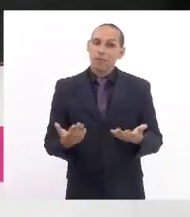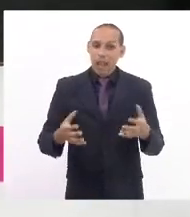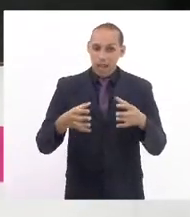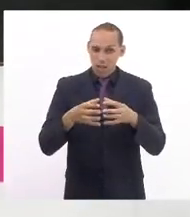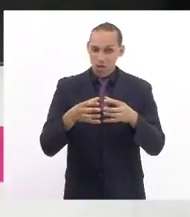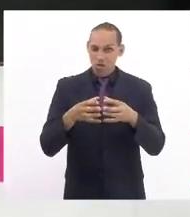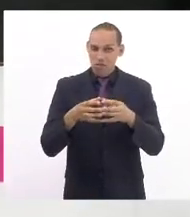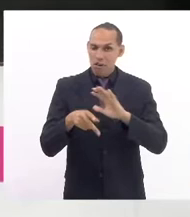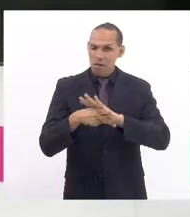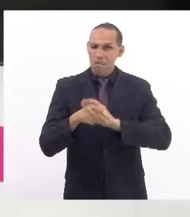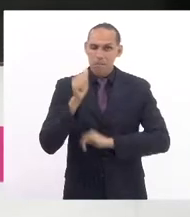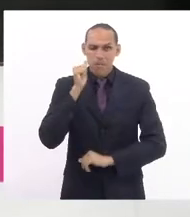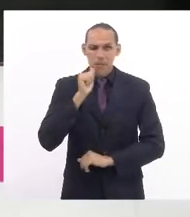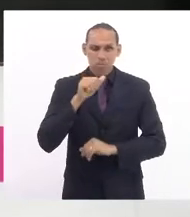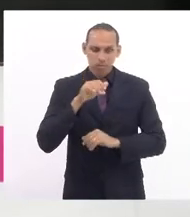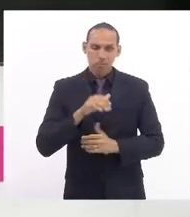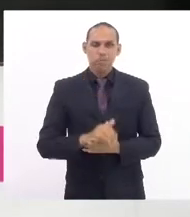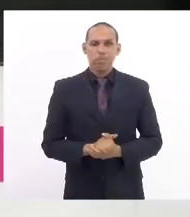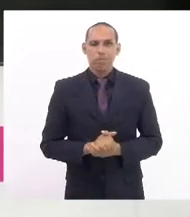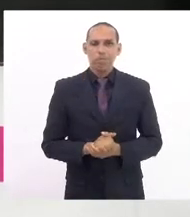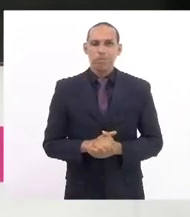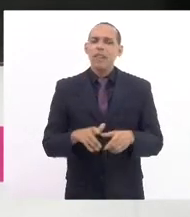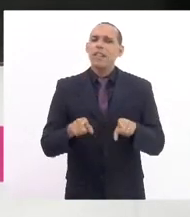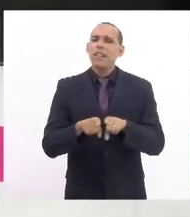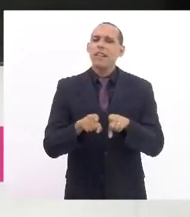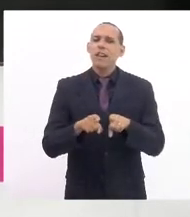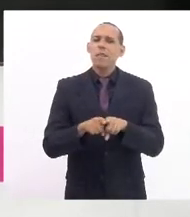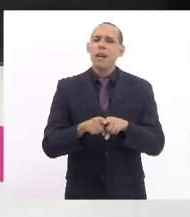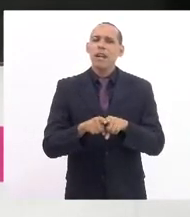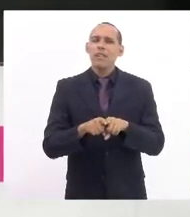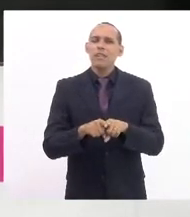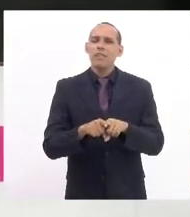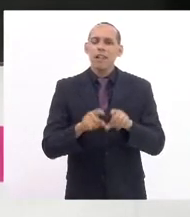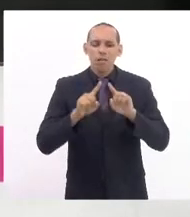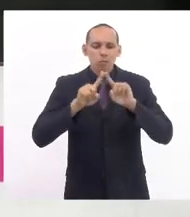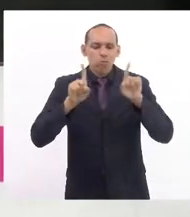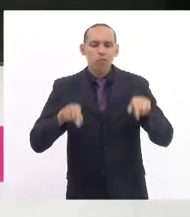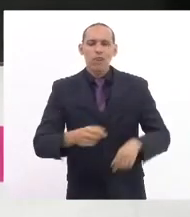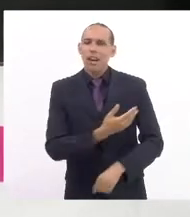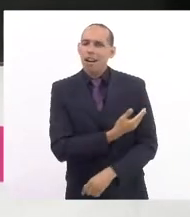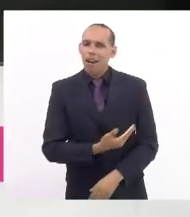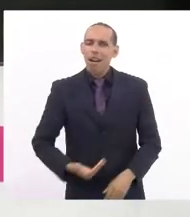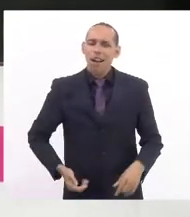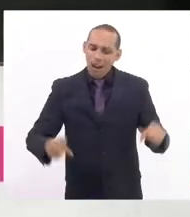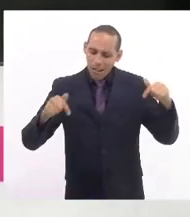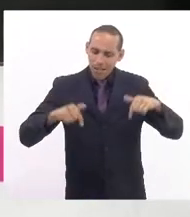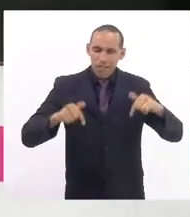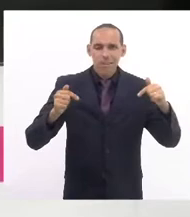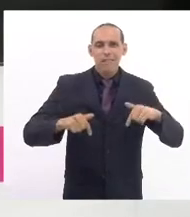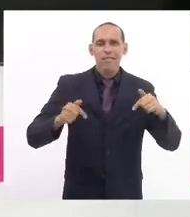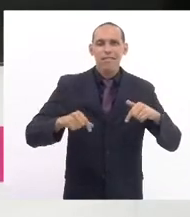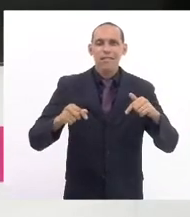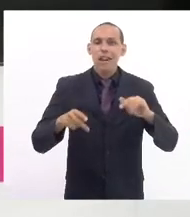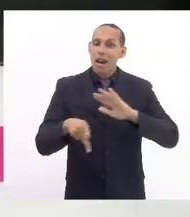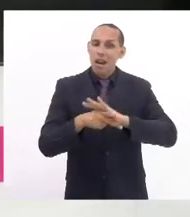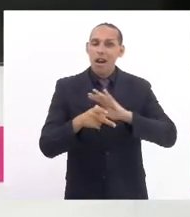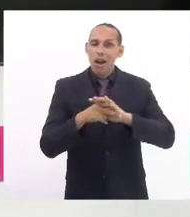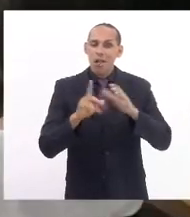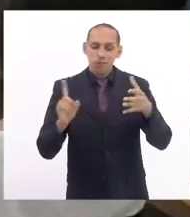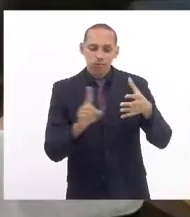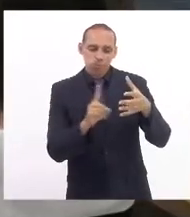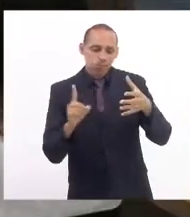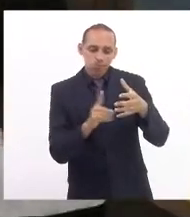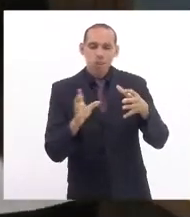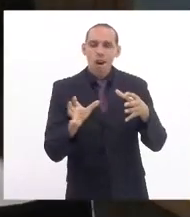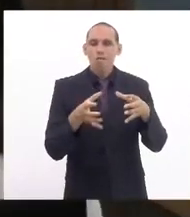das Mulheres, a todas as servidoras desta Casa que compõem essa comissão, que tem trabalhado ao nosso